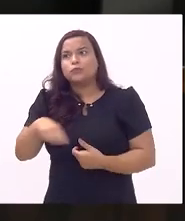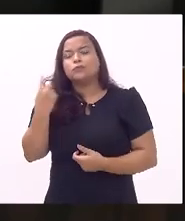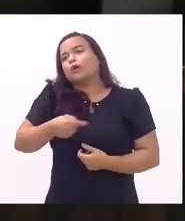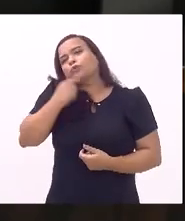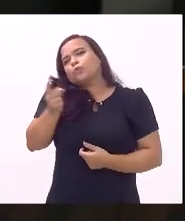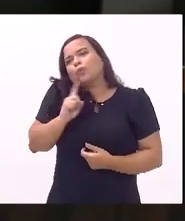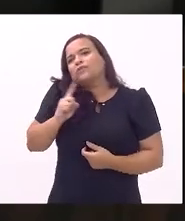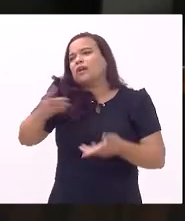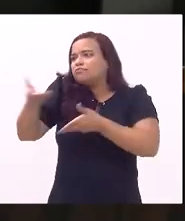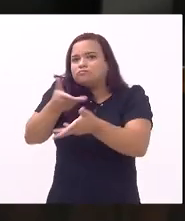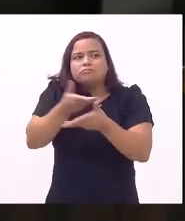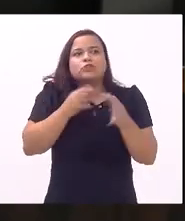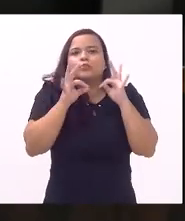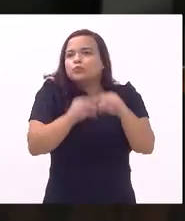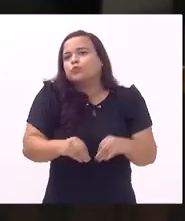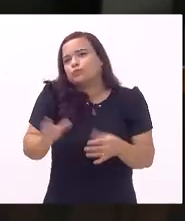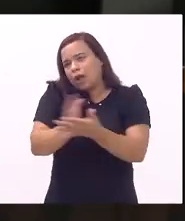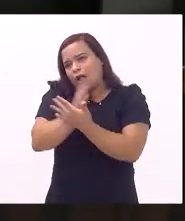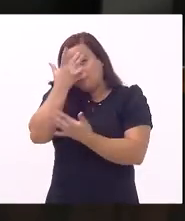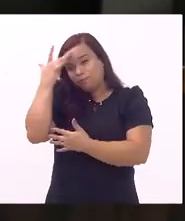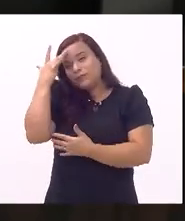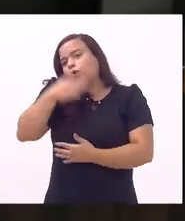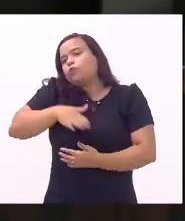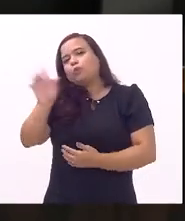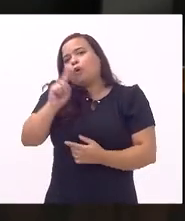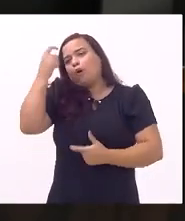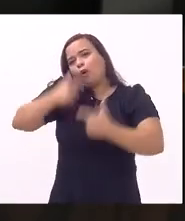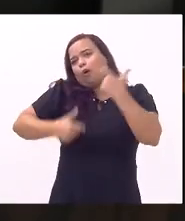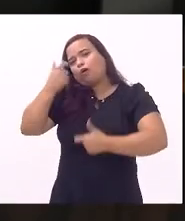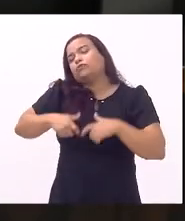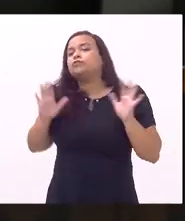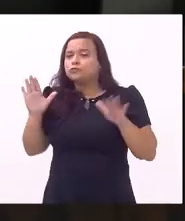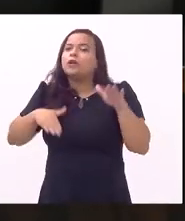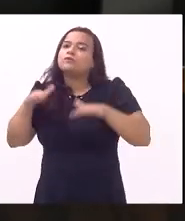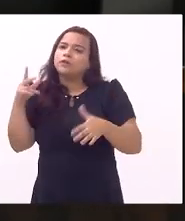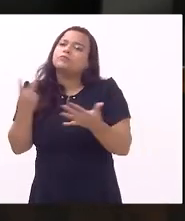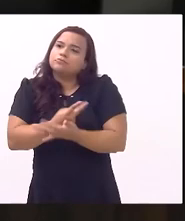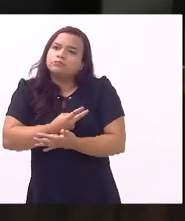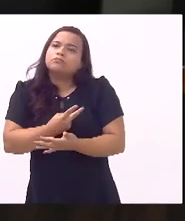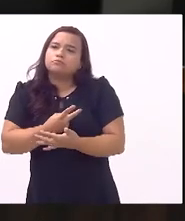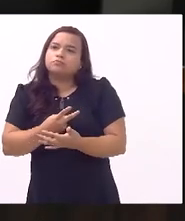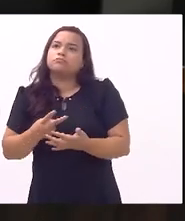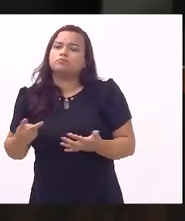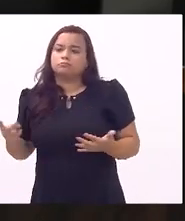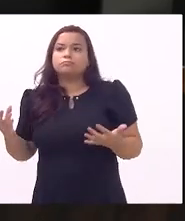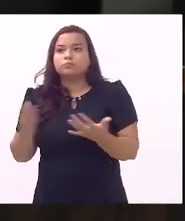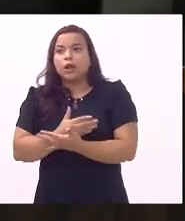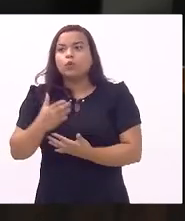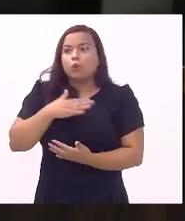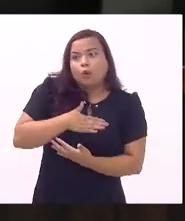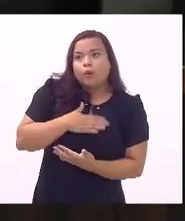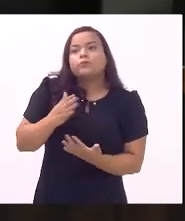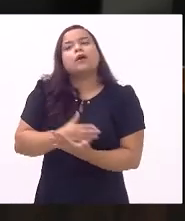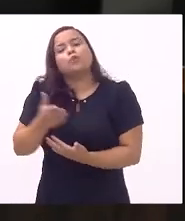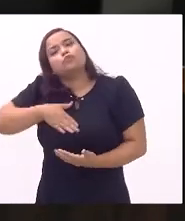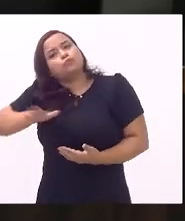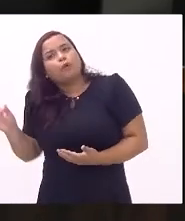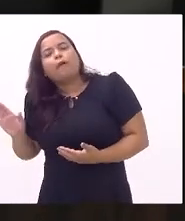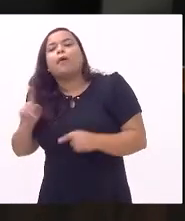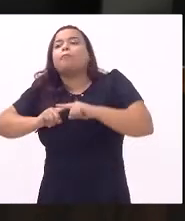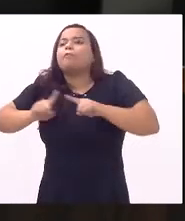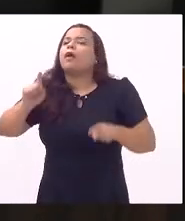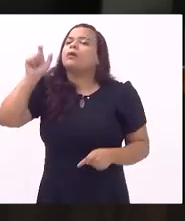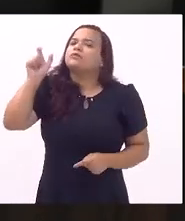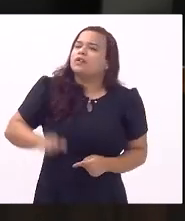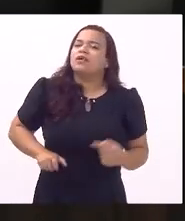agradar todo mundo sempre há pessoas que gostam da gente de repente alguns não gostam né mas no caso